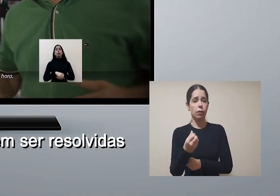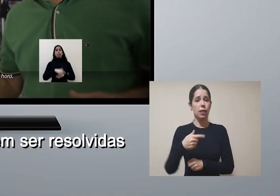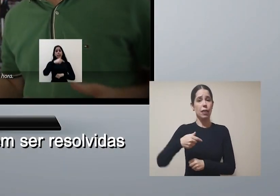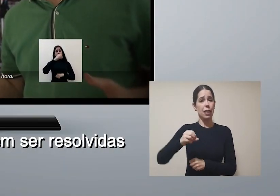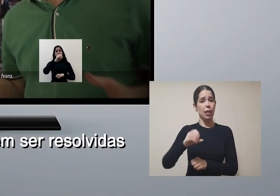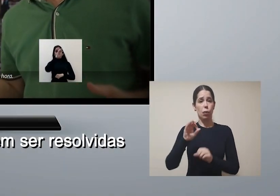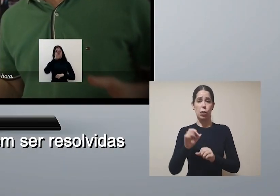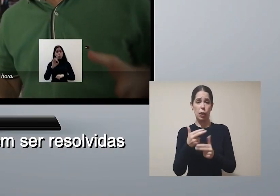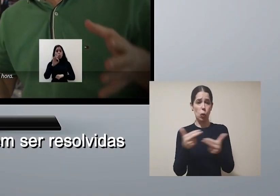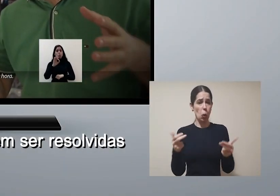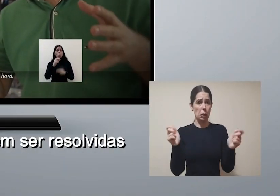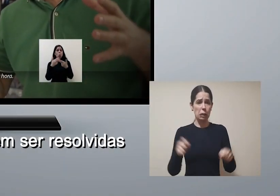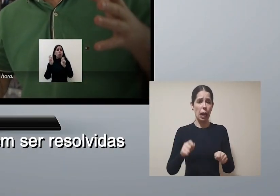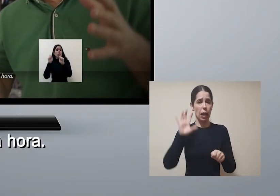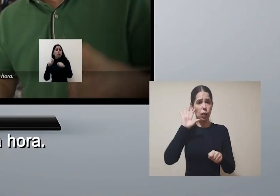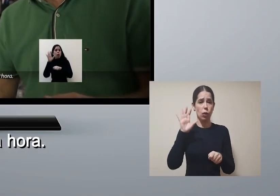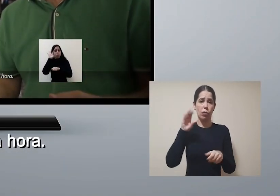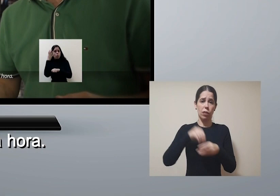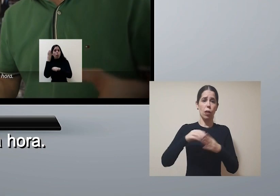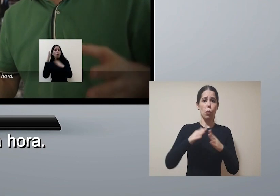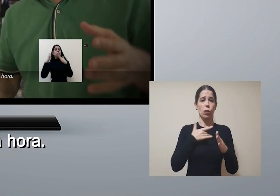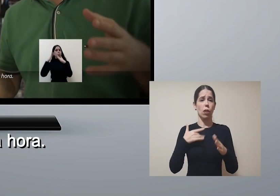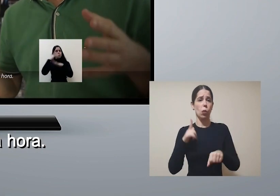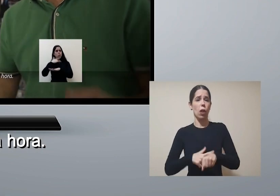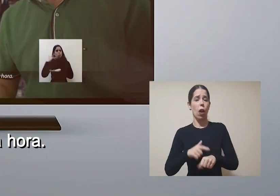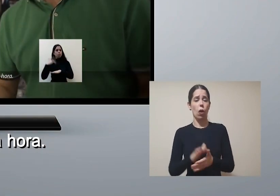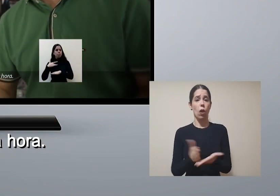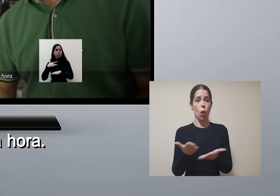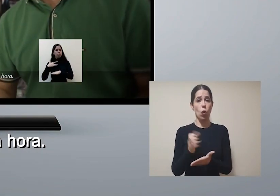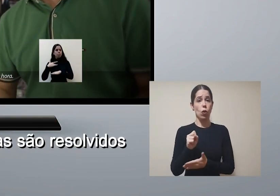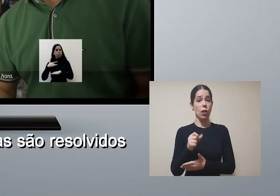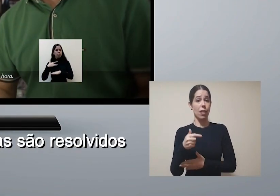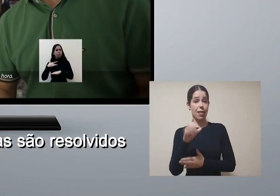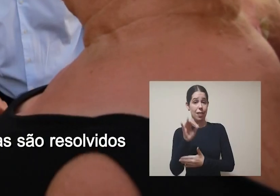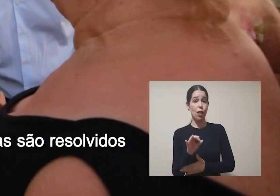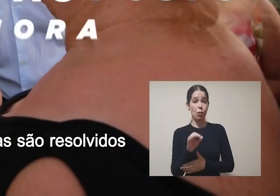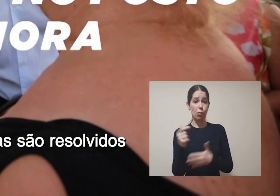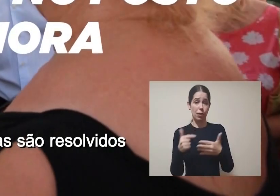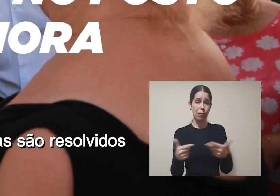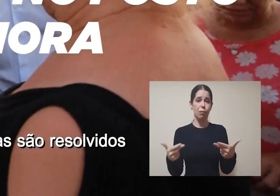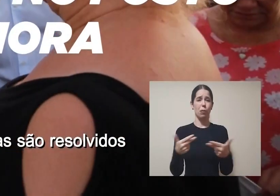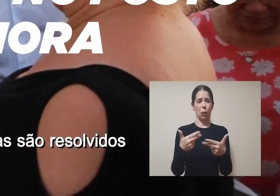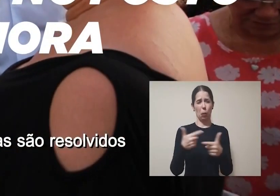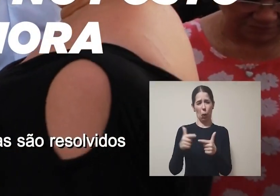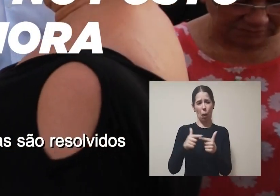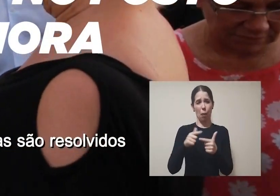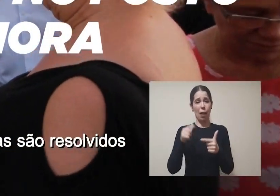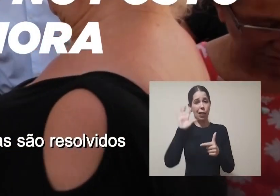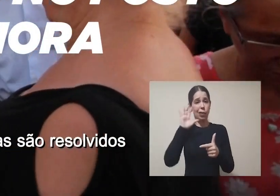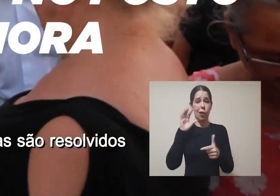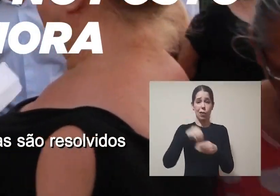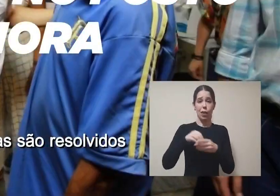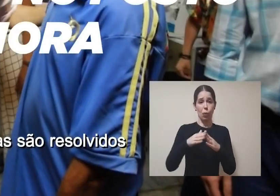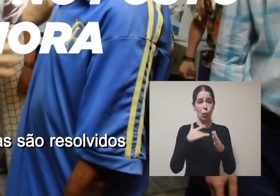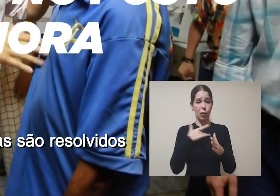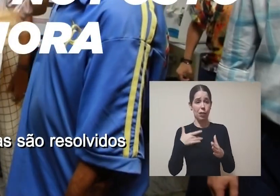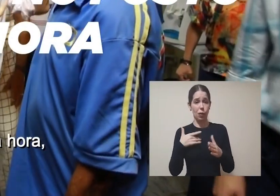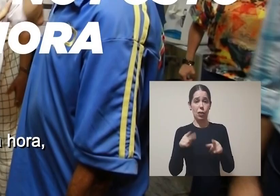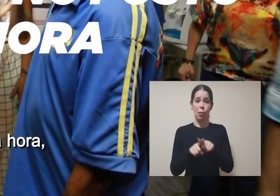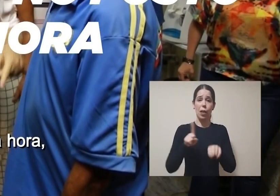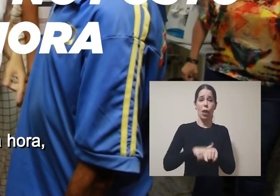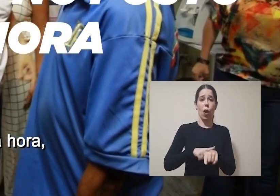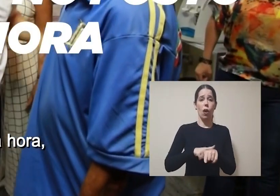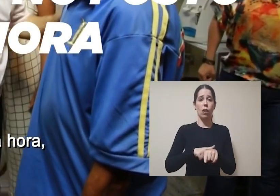70% das questões podem ser resolvidas no posto e na hora. Hoje, 87% dos problemas são